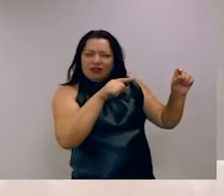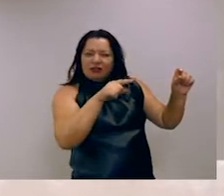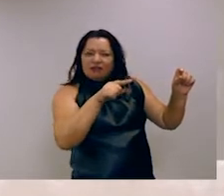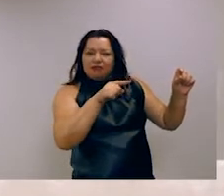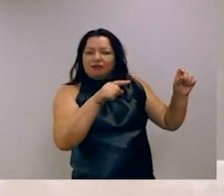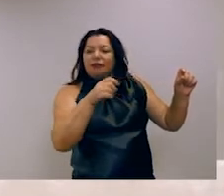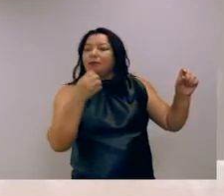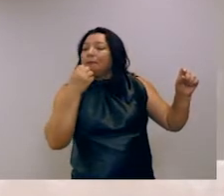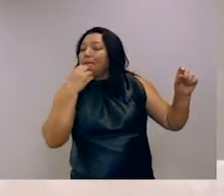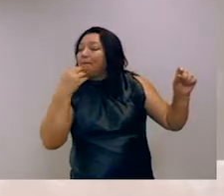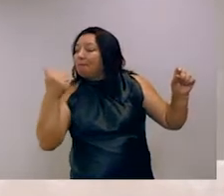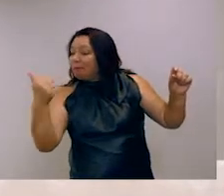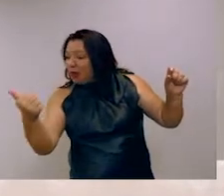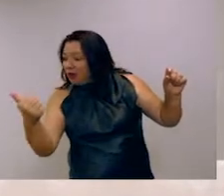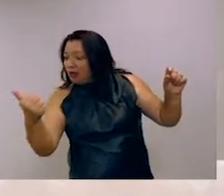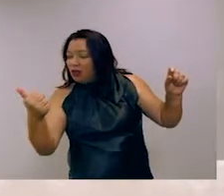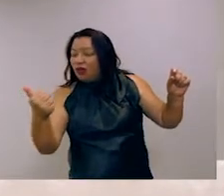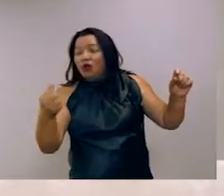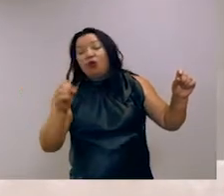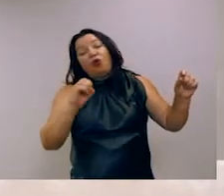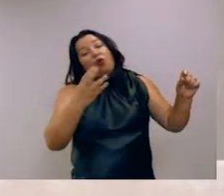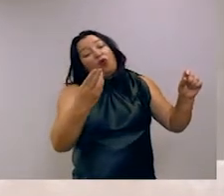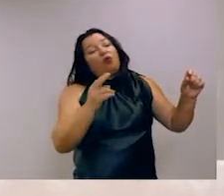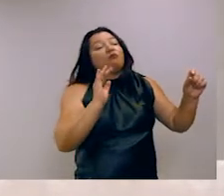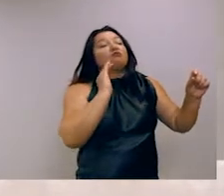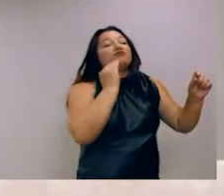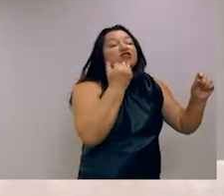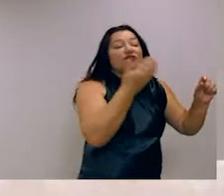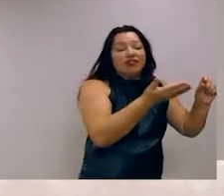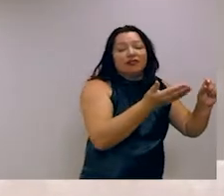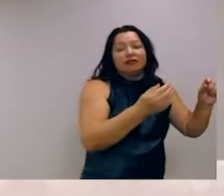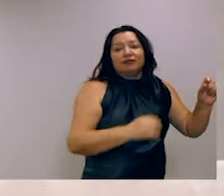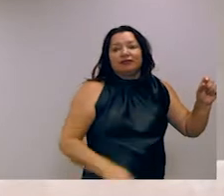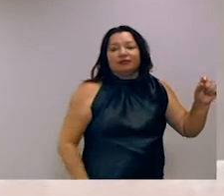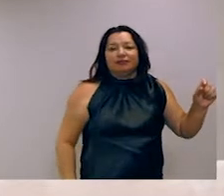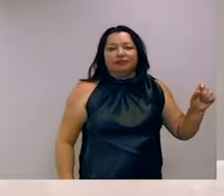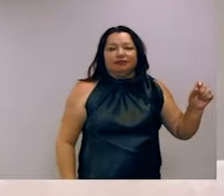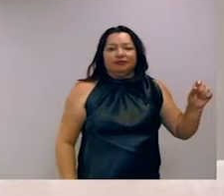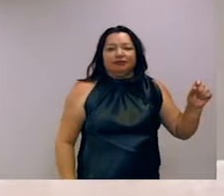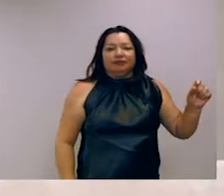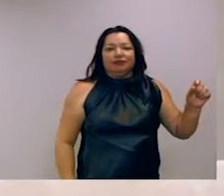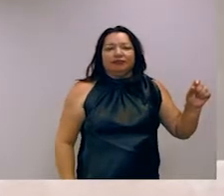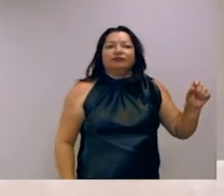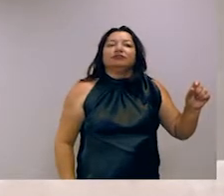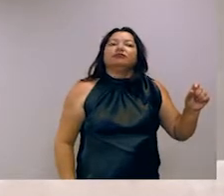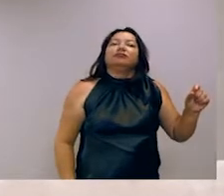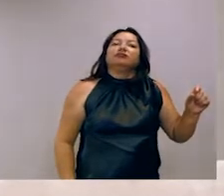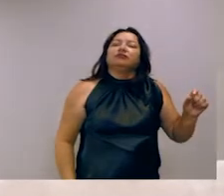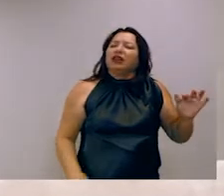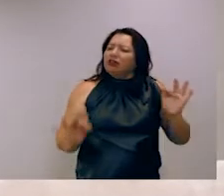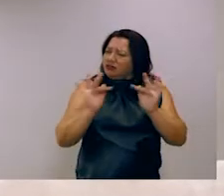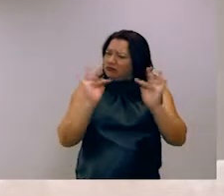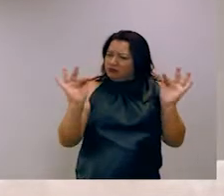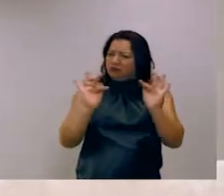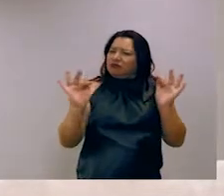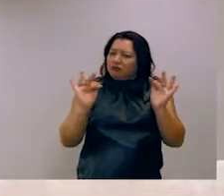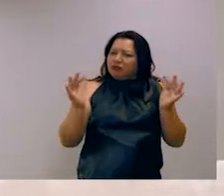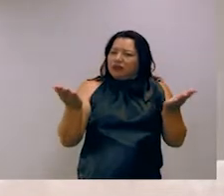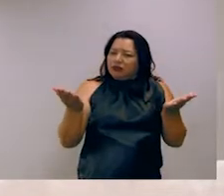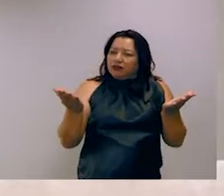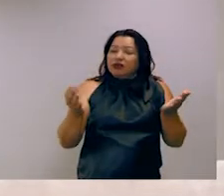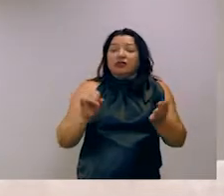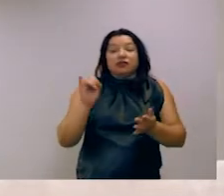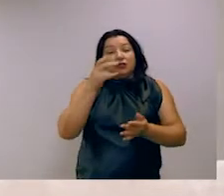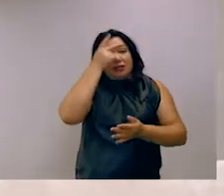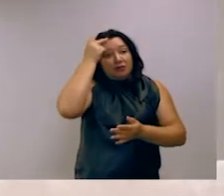frases bem escritas gramaticalmente ou se ela tem uma falha gramatical. Isso é uma tarefa relativamente simples, em que, se você